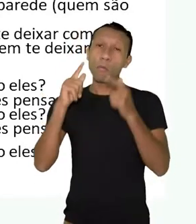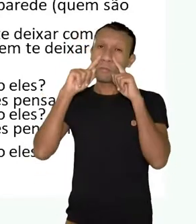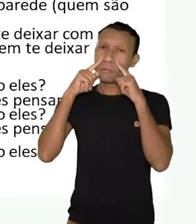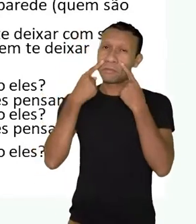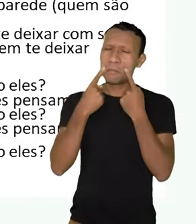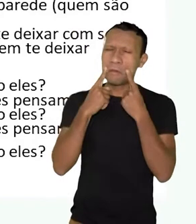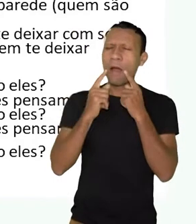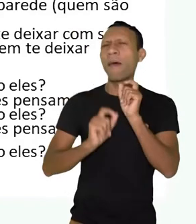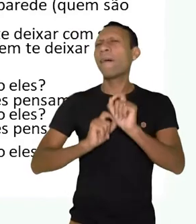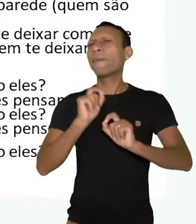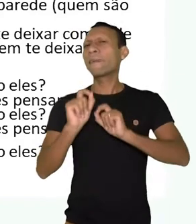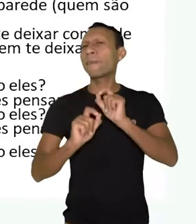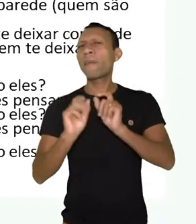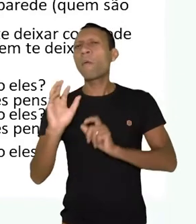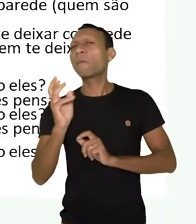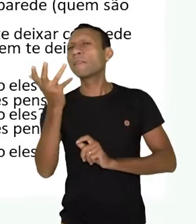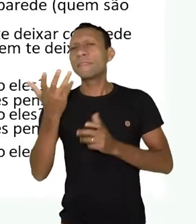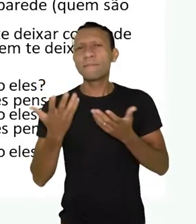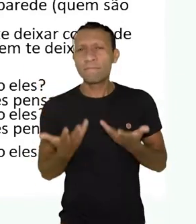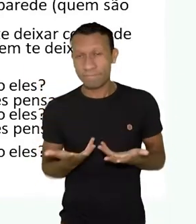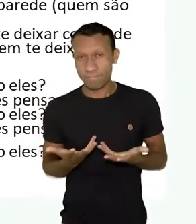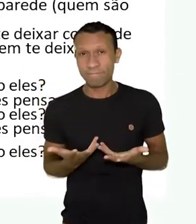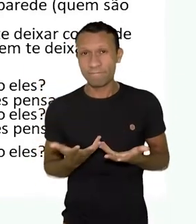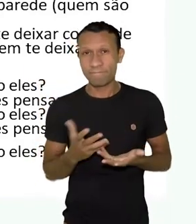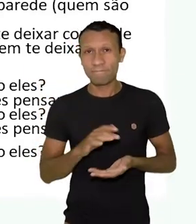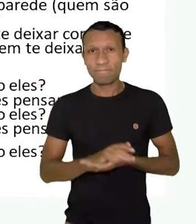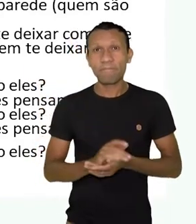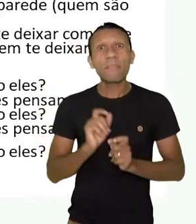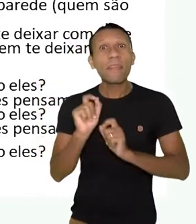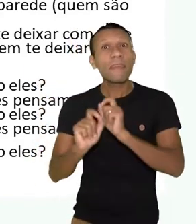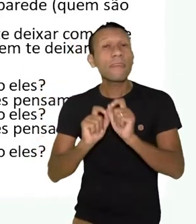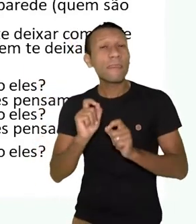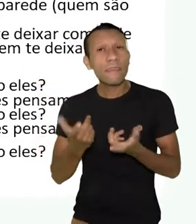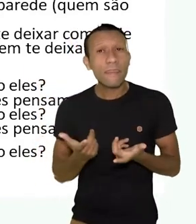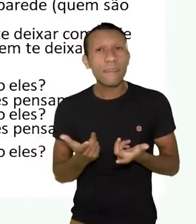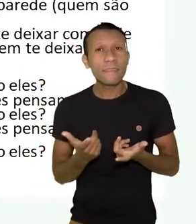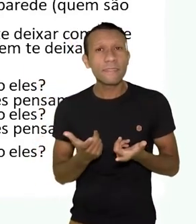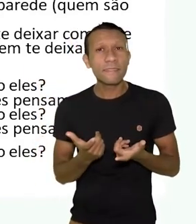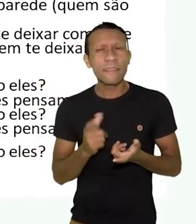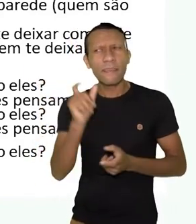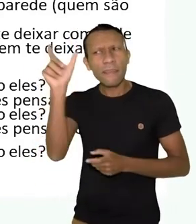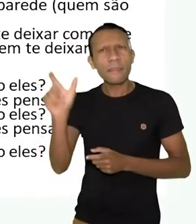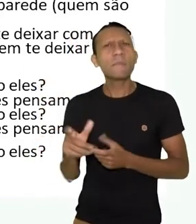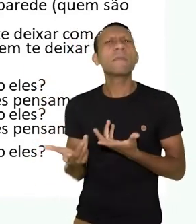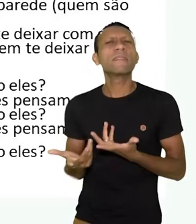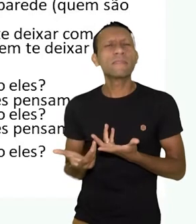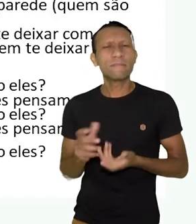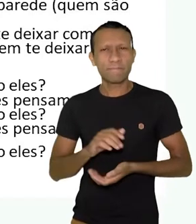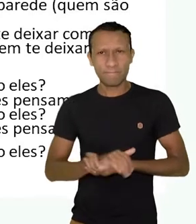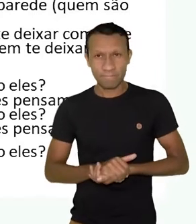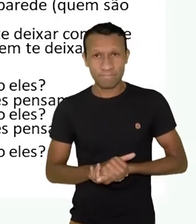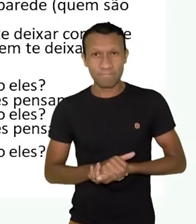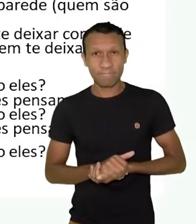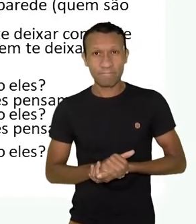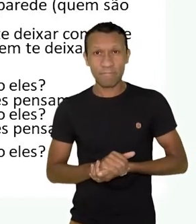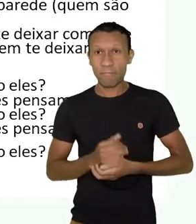chorar. Quem são eles? Quem eles pensam que são? Quem são eles? Quem eles pensam que são?